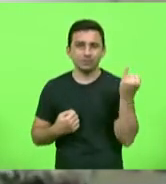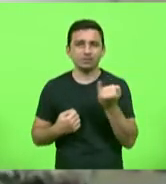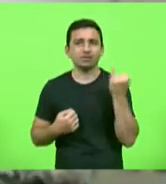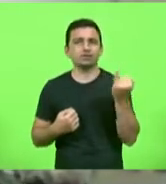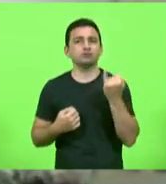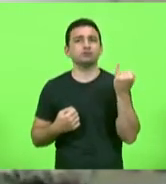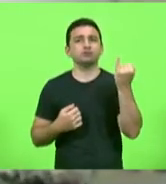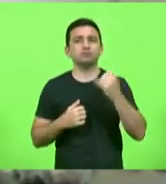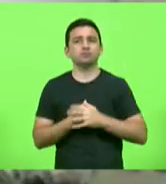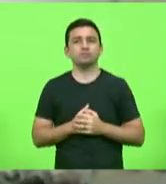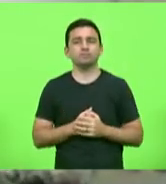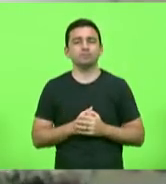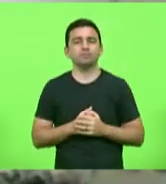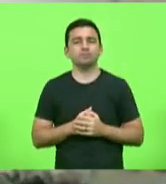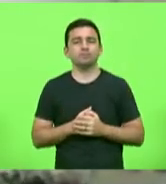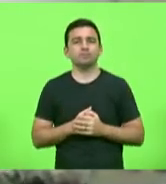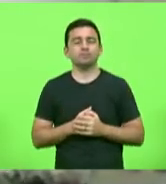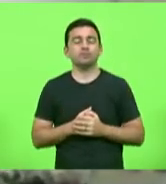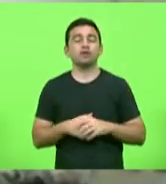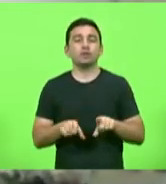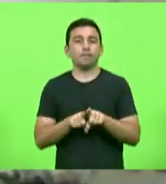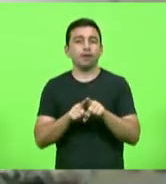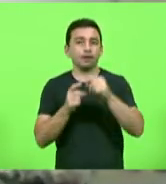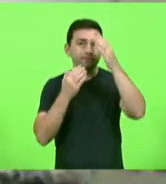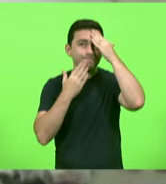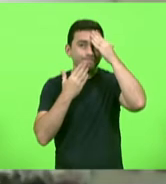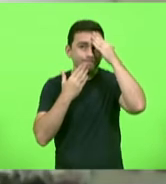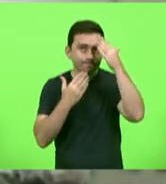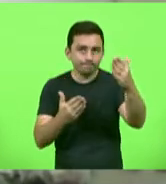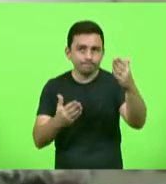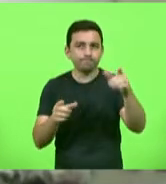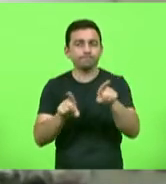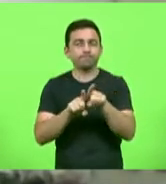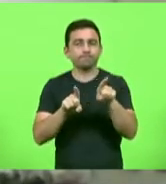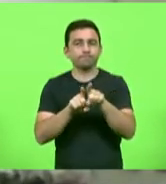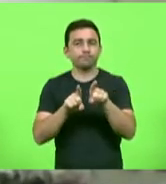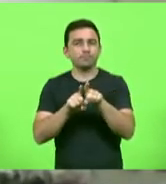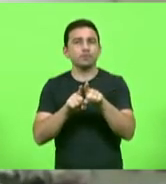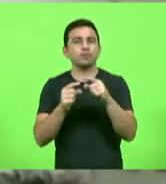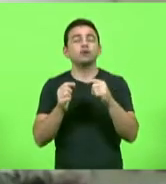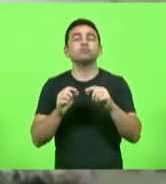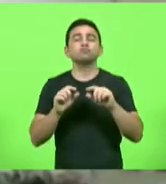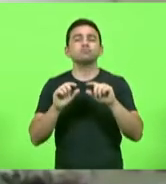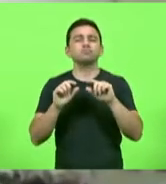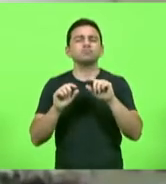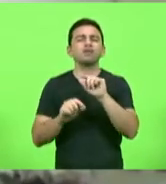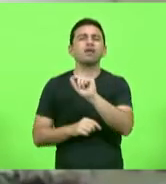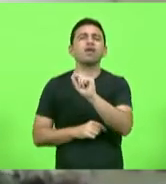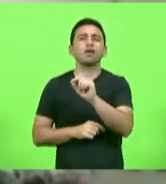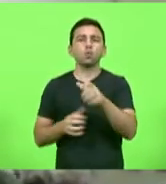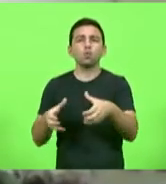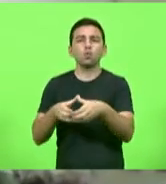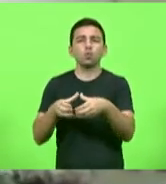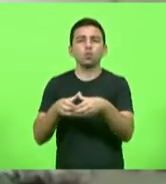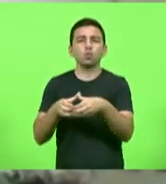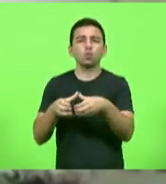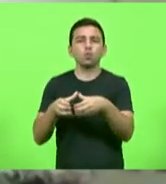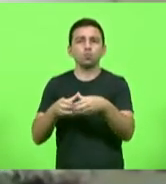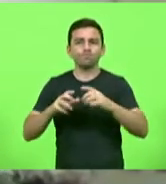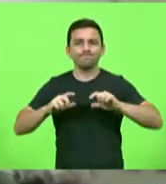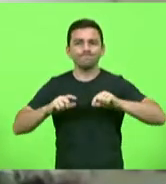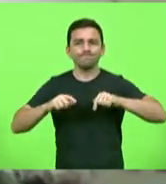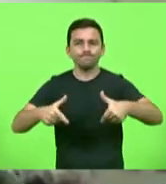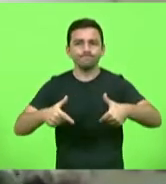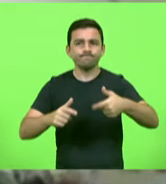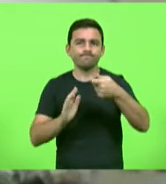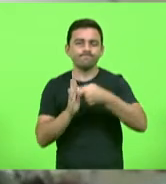executadas também quero agradecer aqui e fazer menção ao comitê de enfrentamento